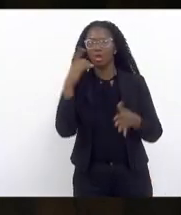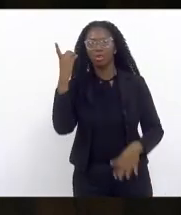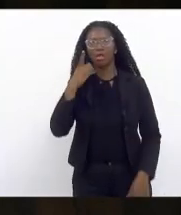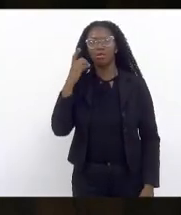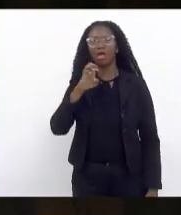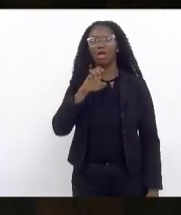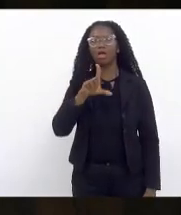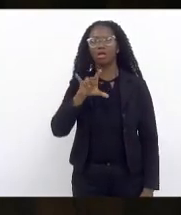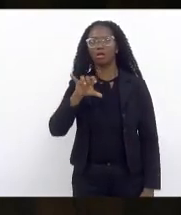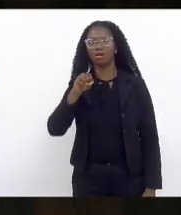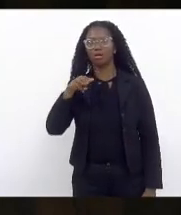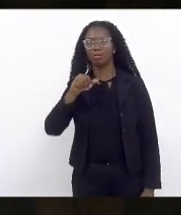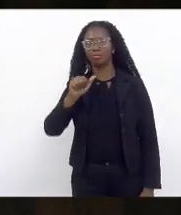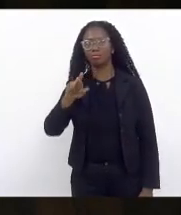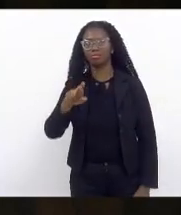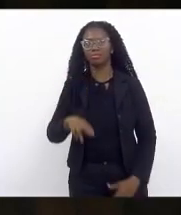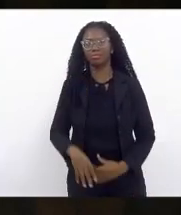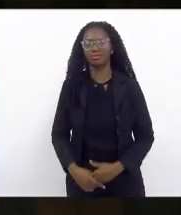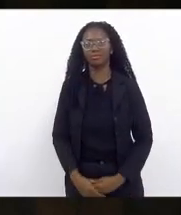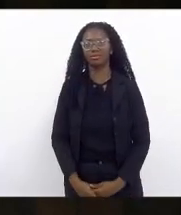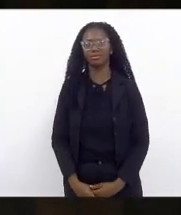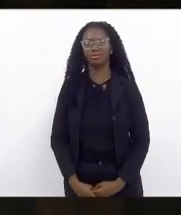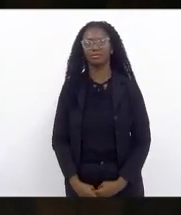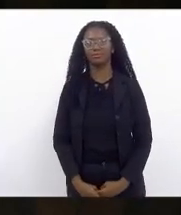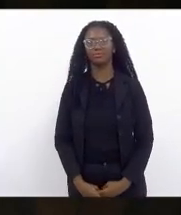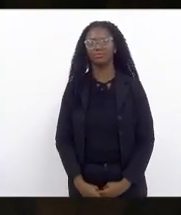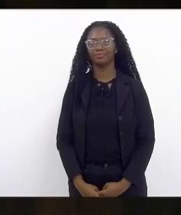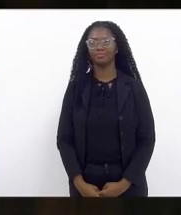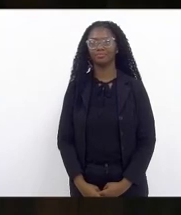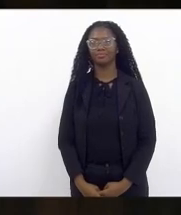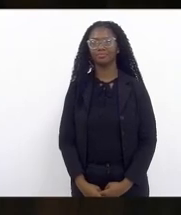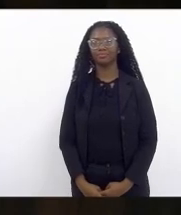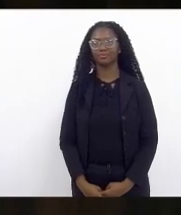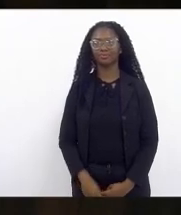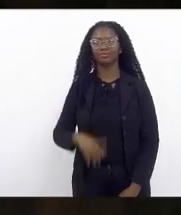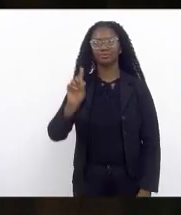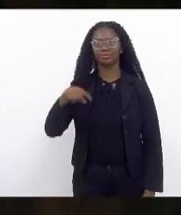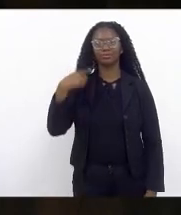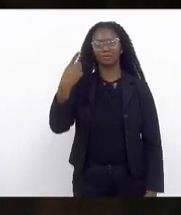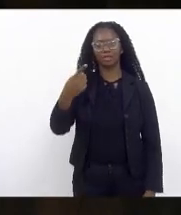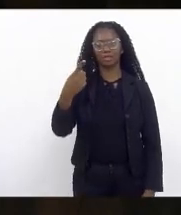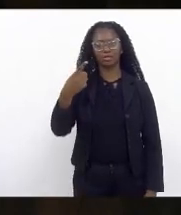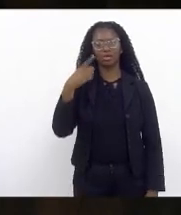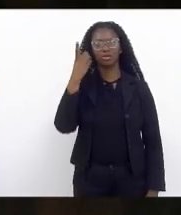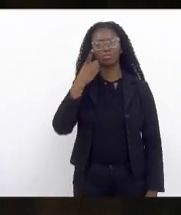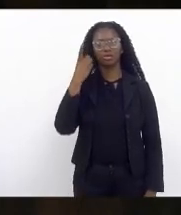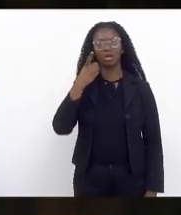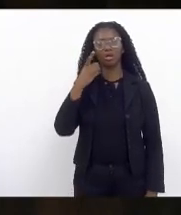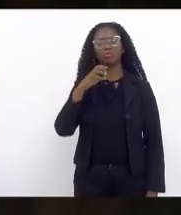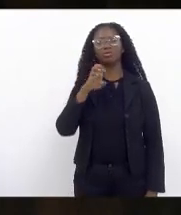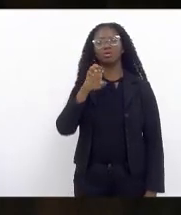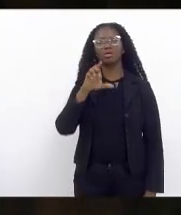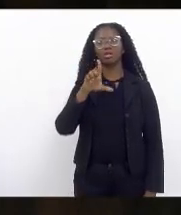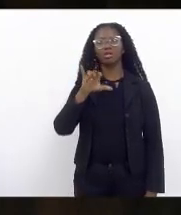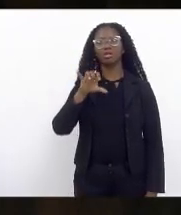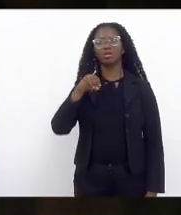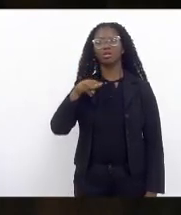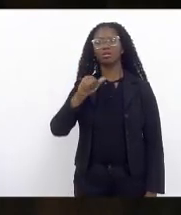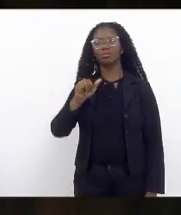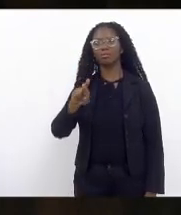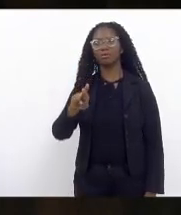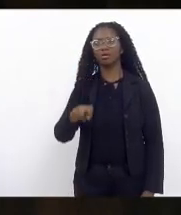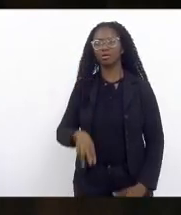Eleomar Coelho próximo orador inscrito é o nobre deputado Eleomar Coelho